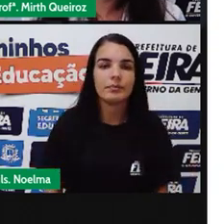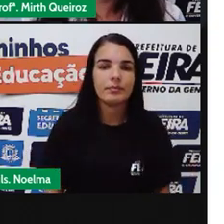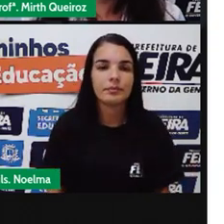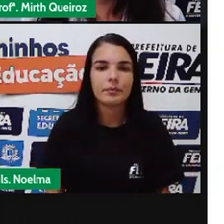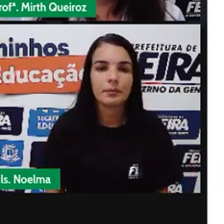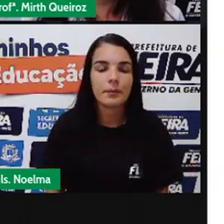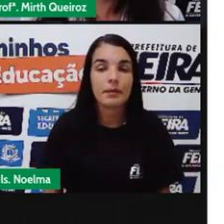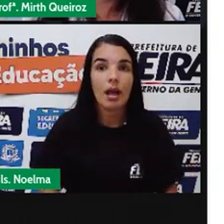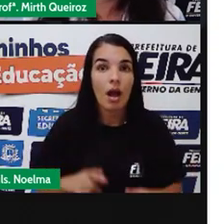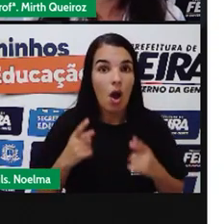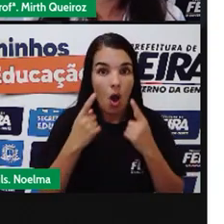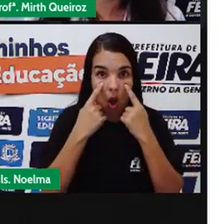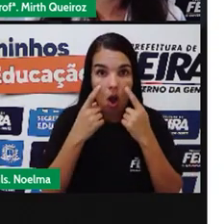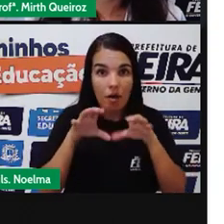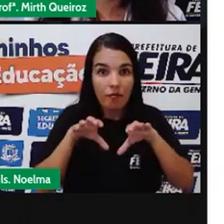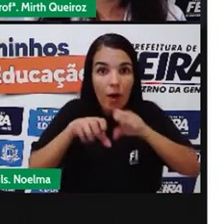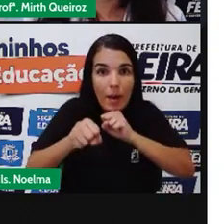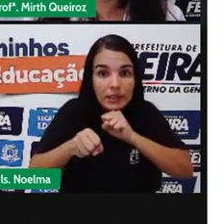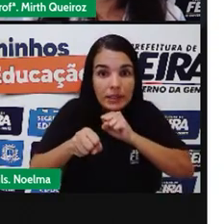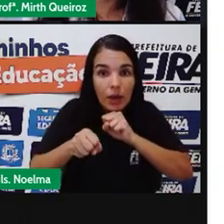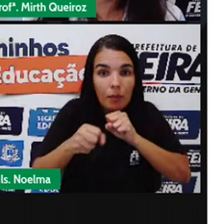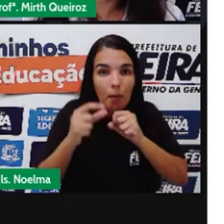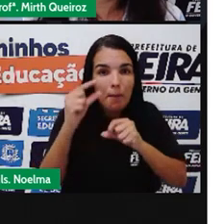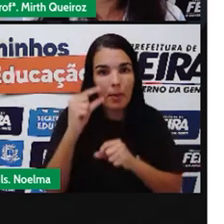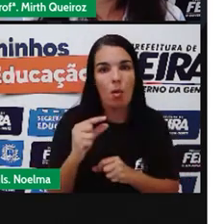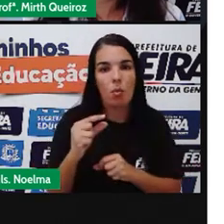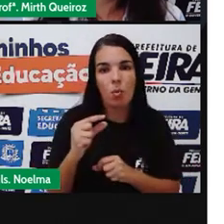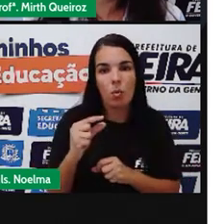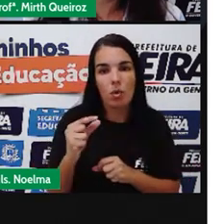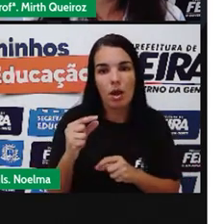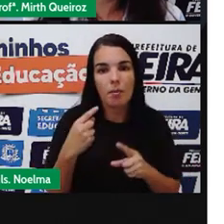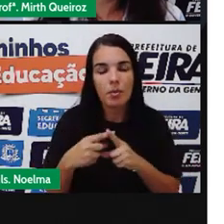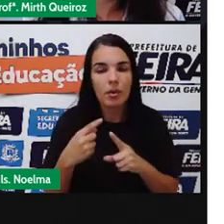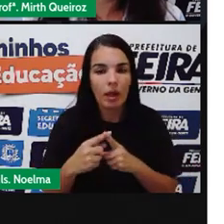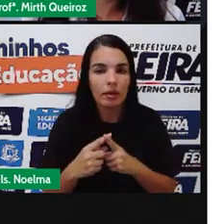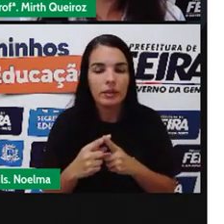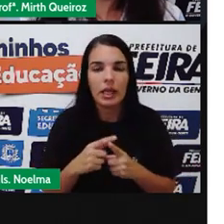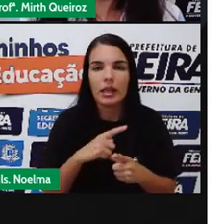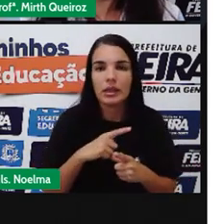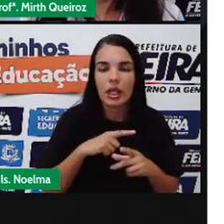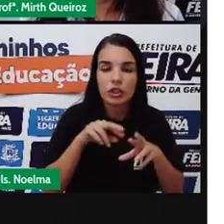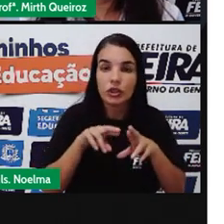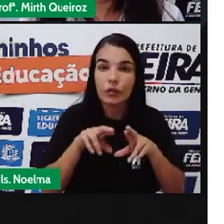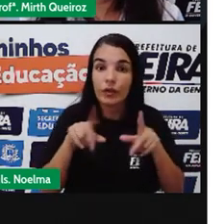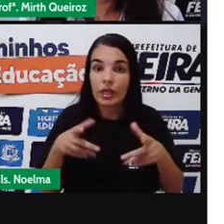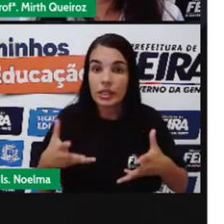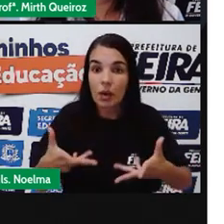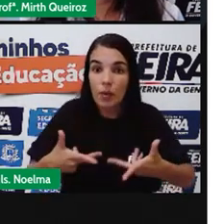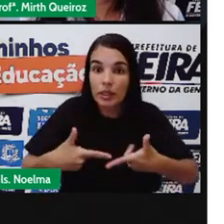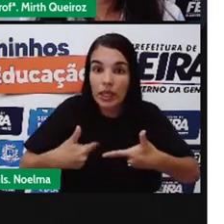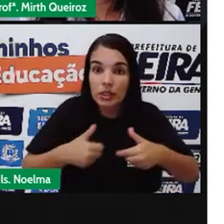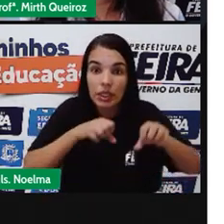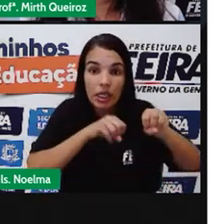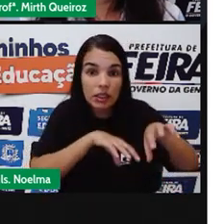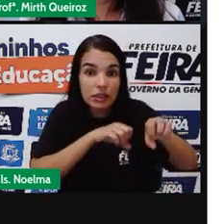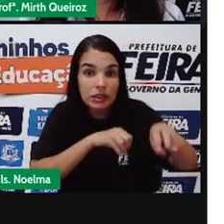Menos Formação Além da Diferência Na qualidade De ensino Que tem